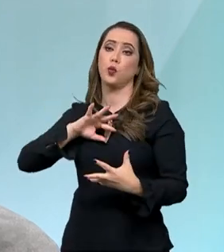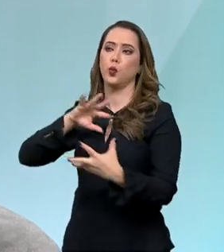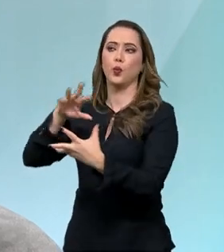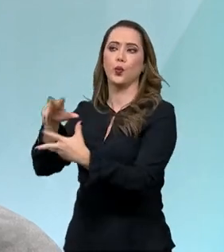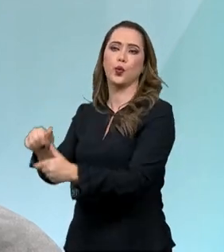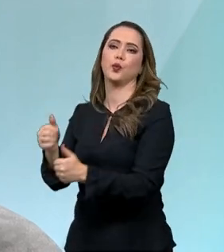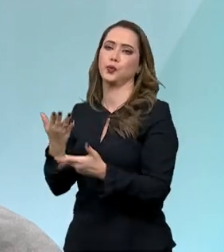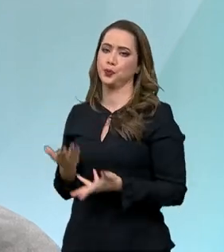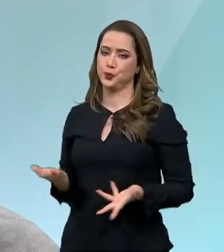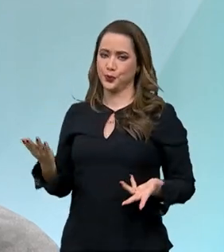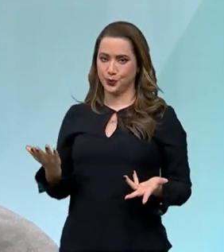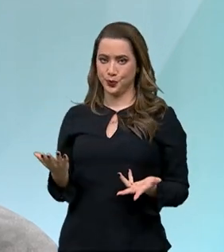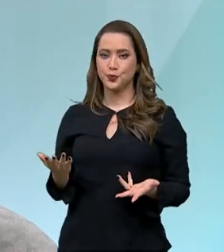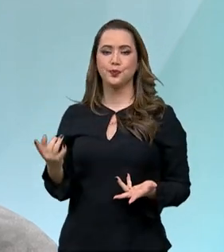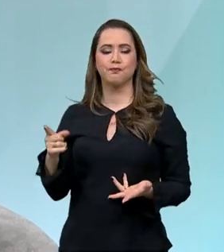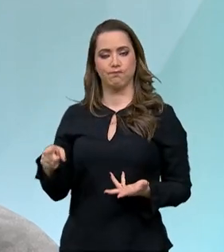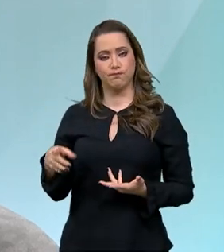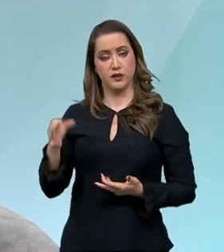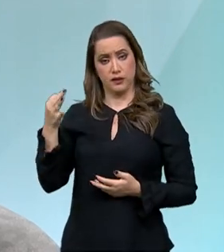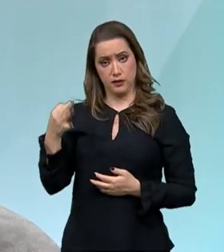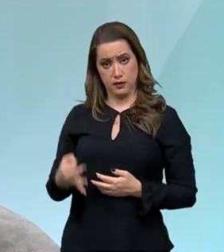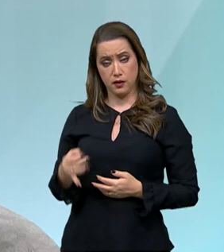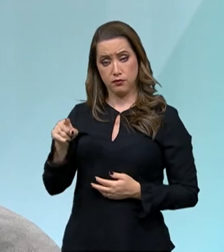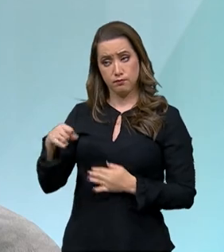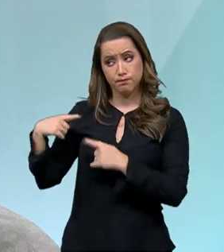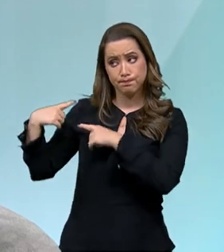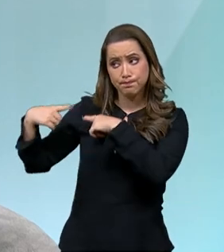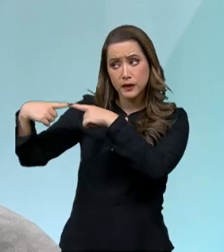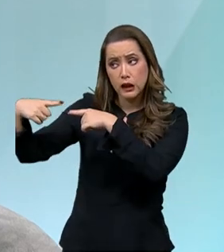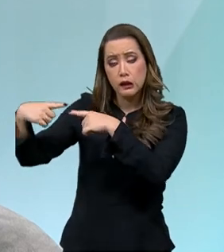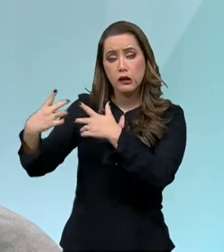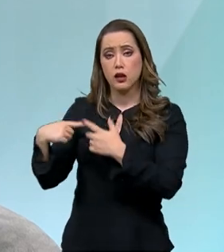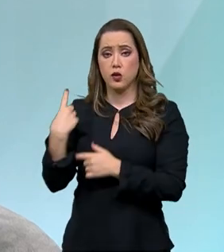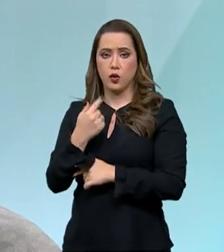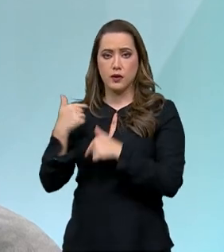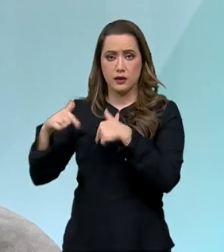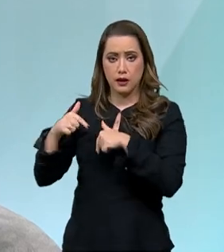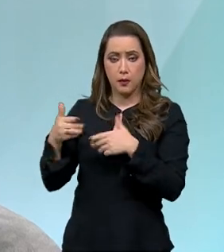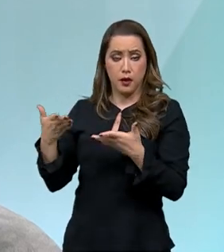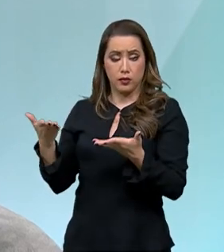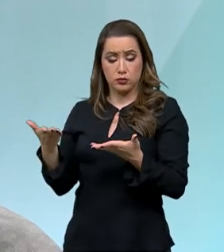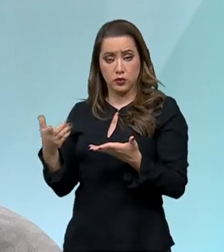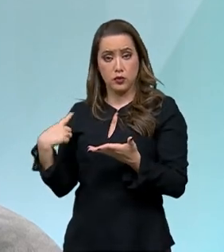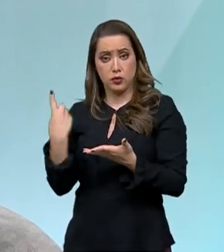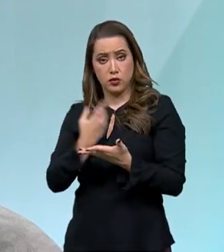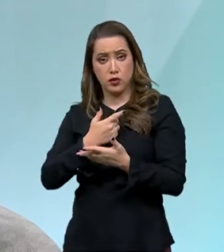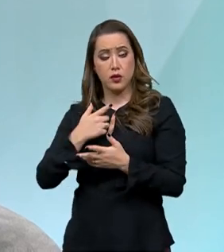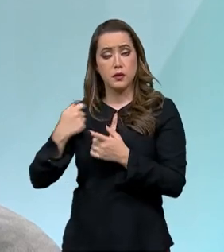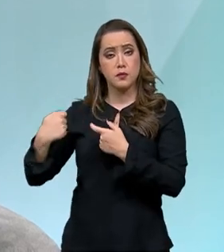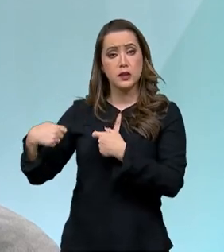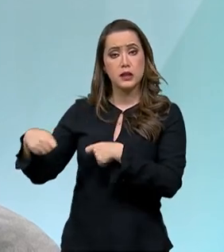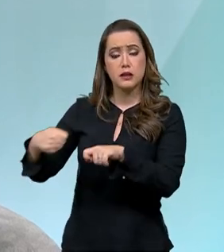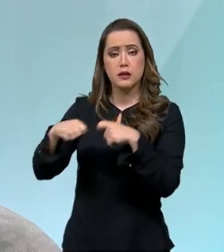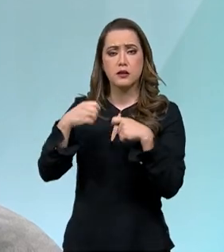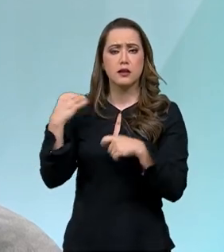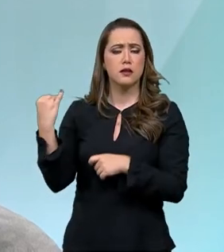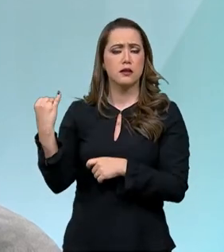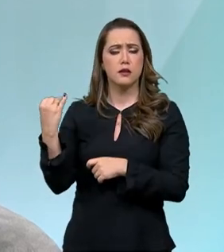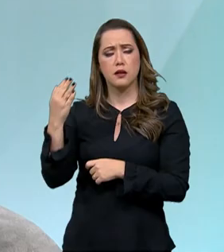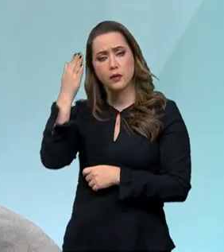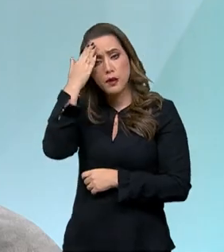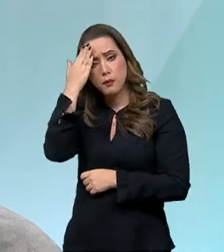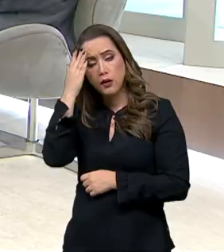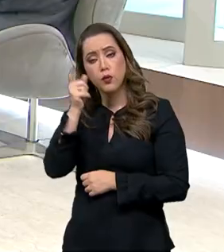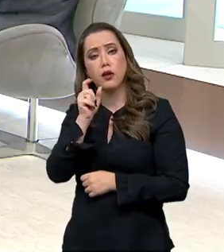E, obviamente, que nessa trajetória, nesse papel que nós desempenhamos, teve uma importância muito